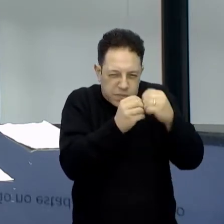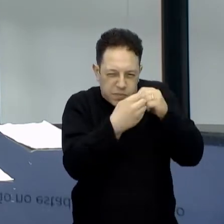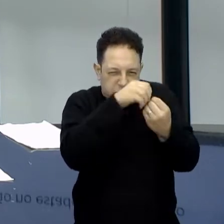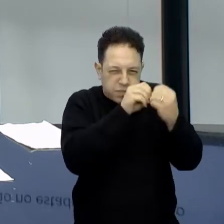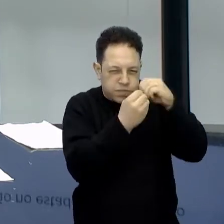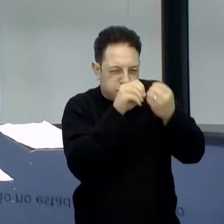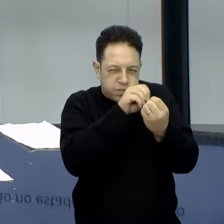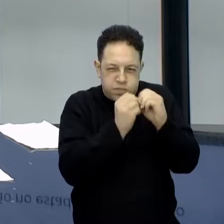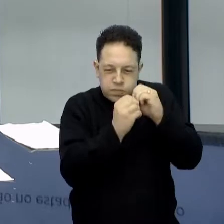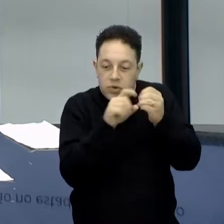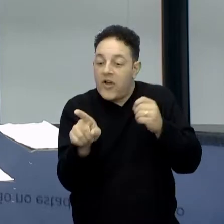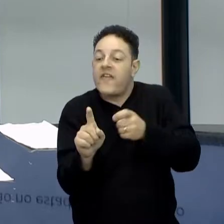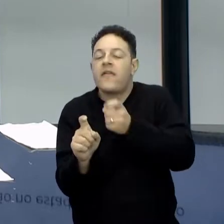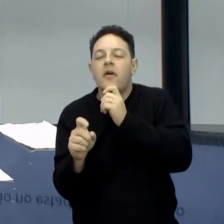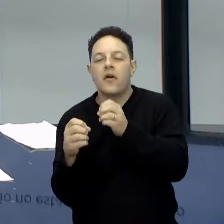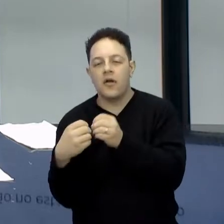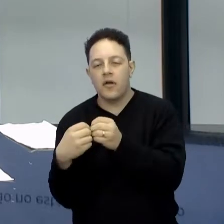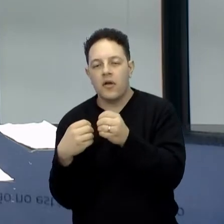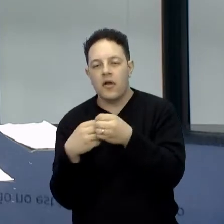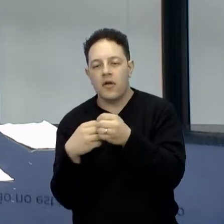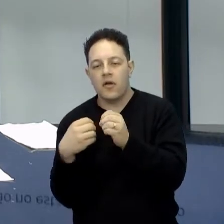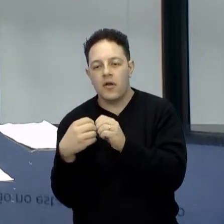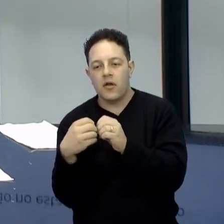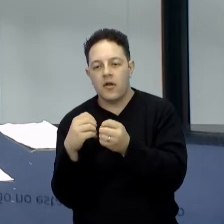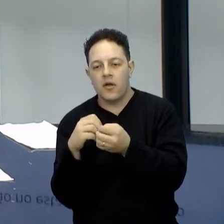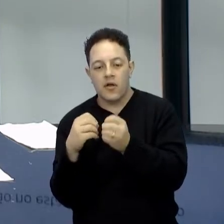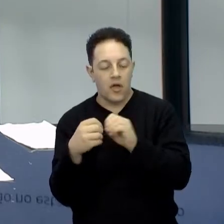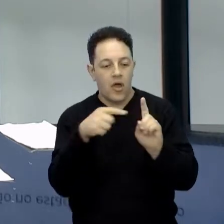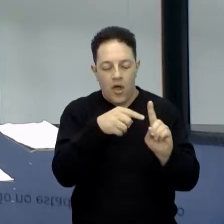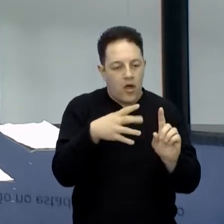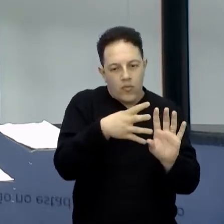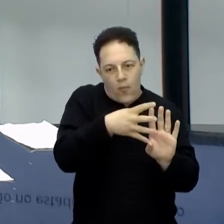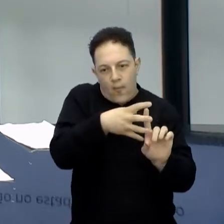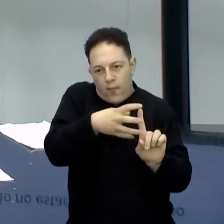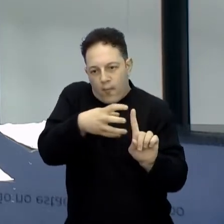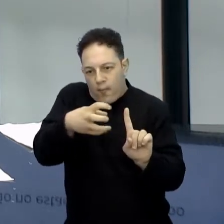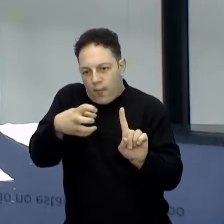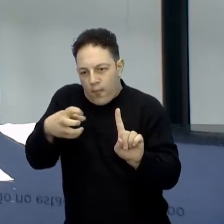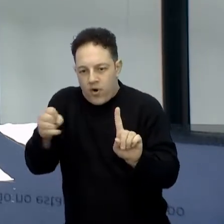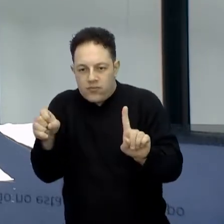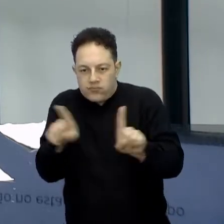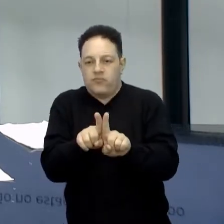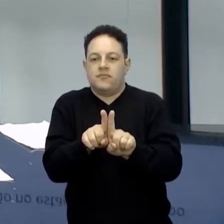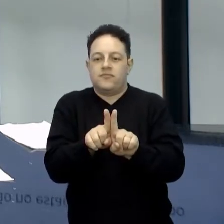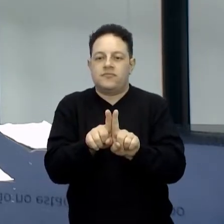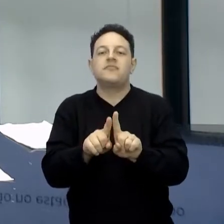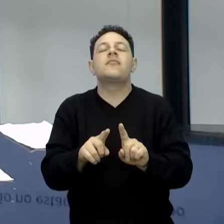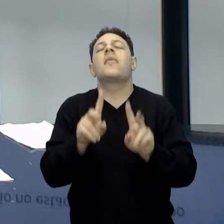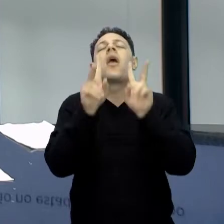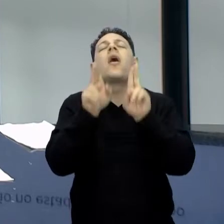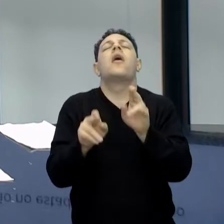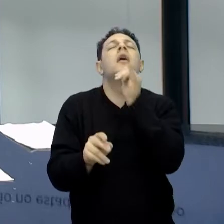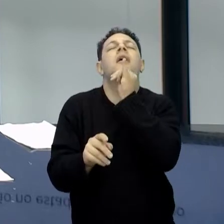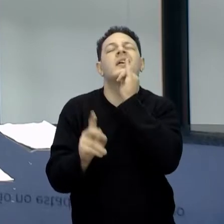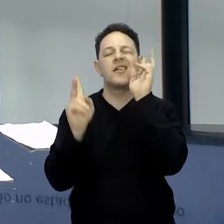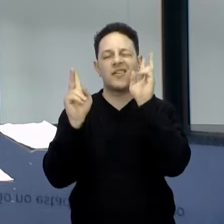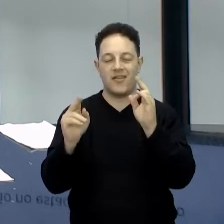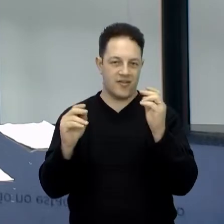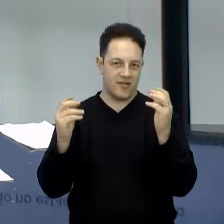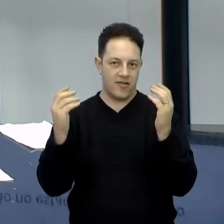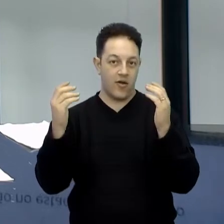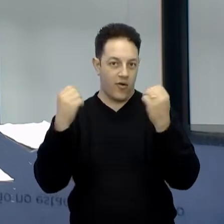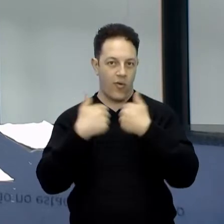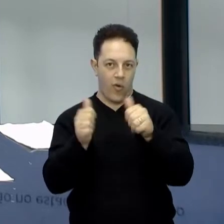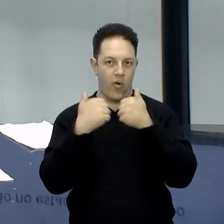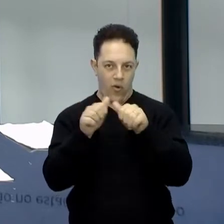encosta naquele que está movimentando menos. Então, como eu já fiz essa exemplificação, é como se você estivesse em um ônibus, né? E o ônibus